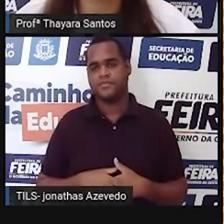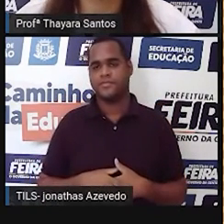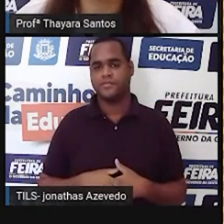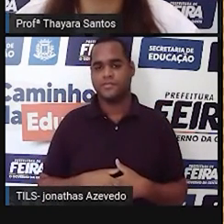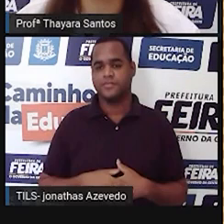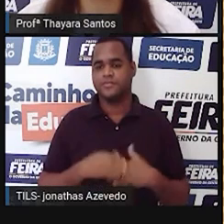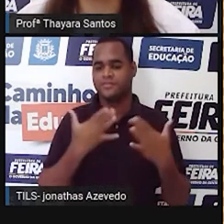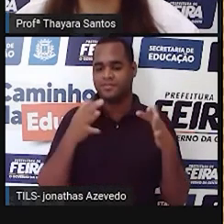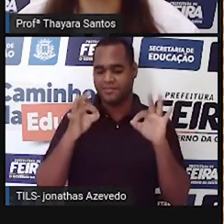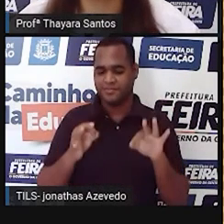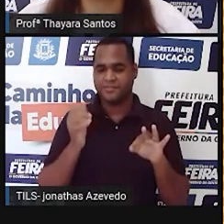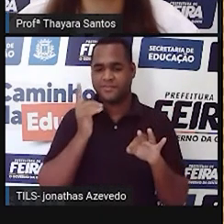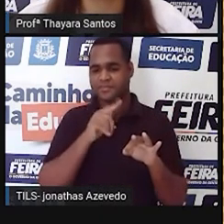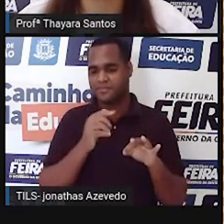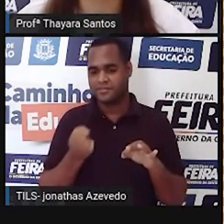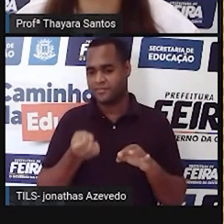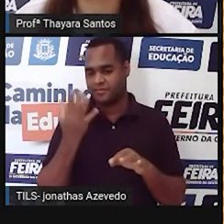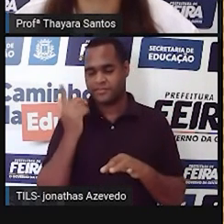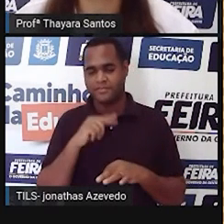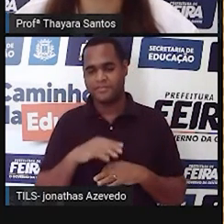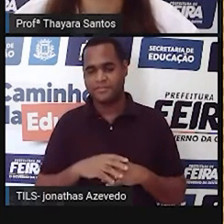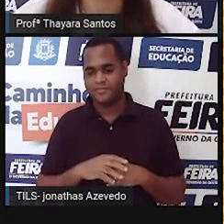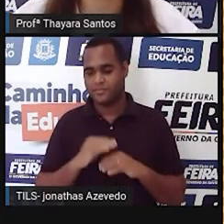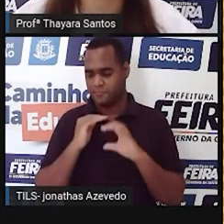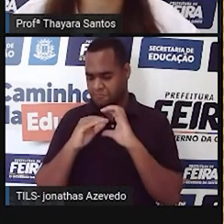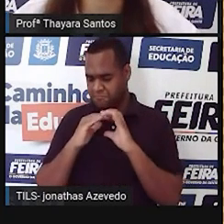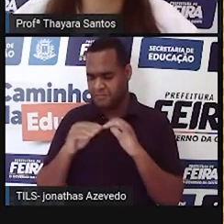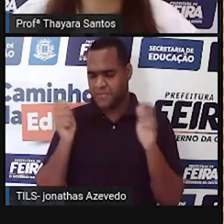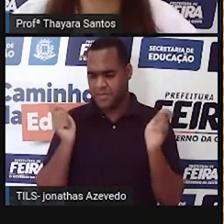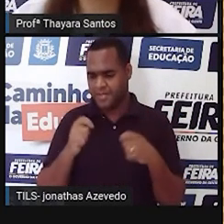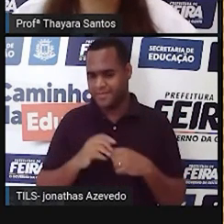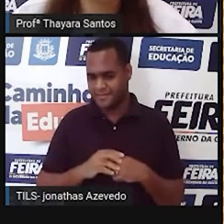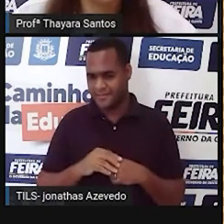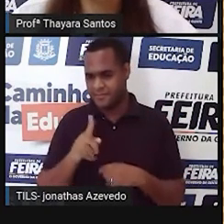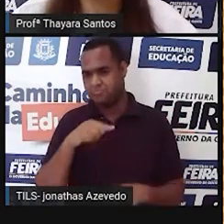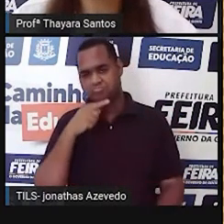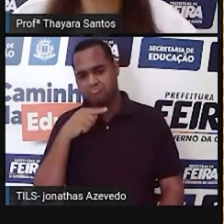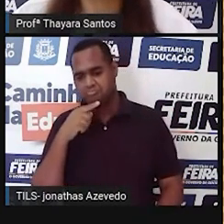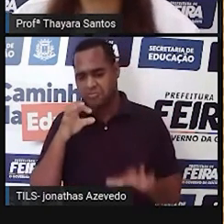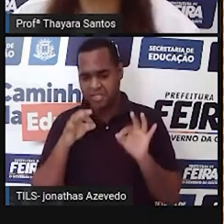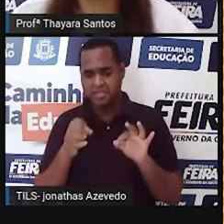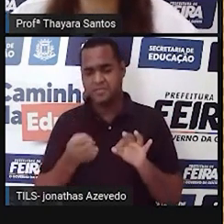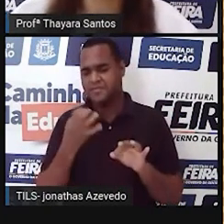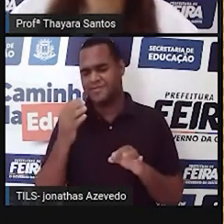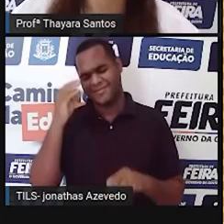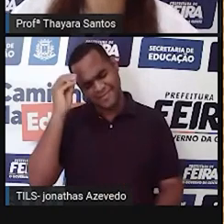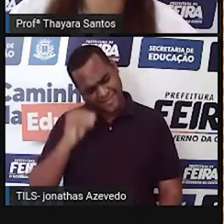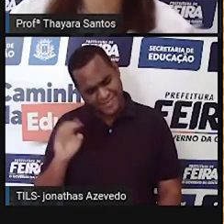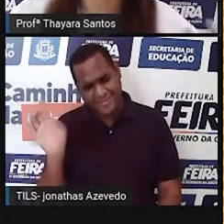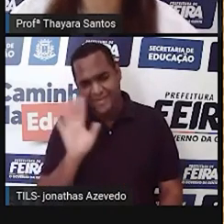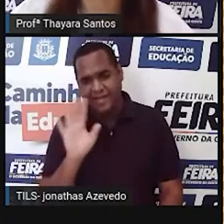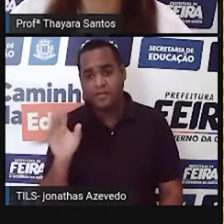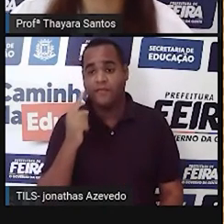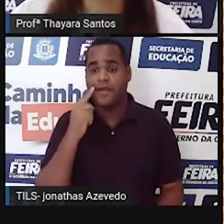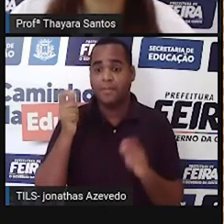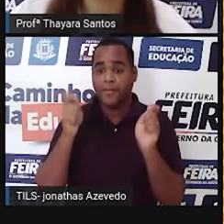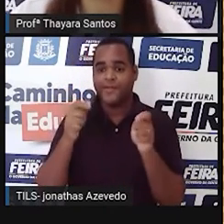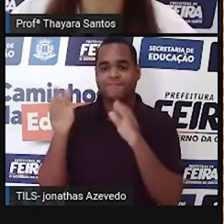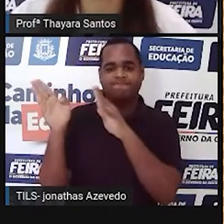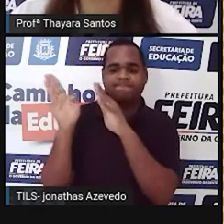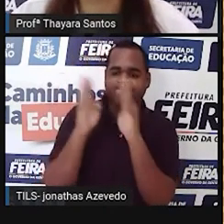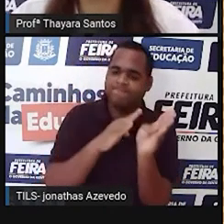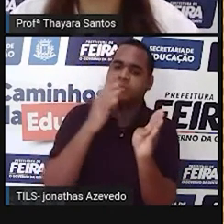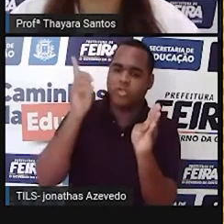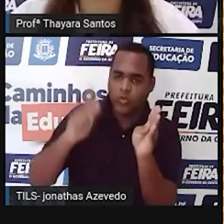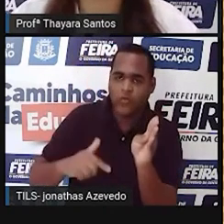questões vocês acertaram, então podem colocar aqui no chat. E aqueles que não conseguiram acertar muitas, não desanimem, é só rever a aula e